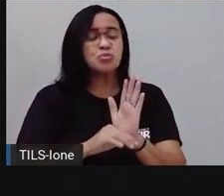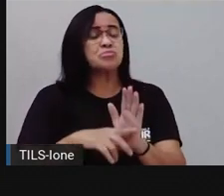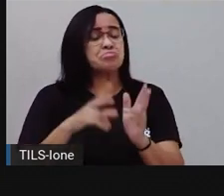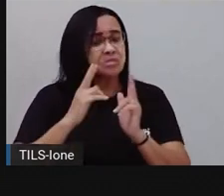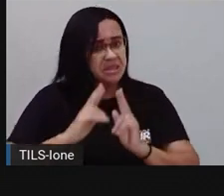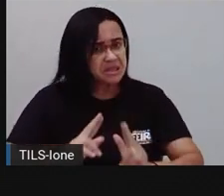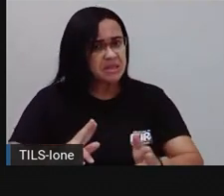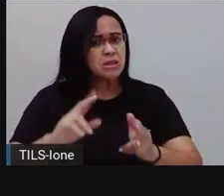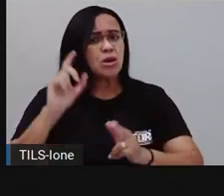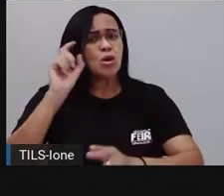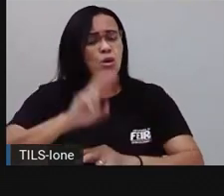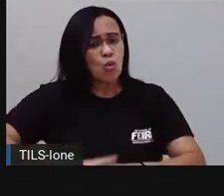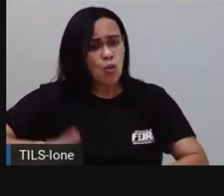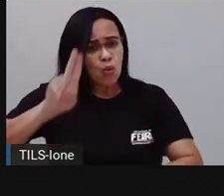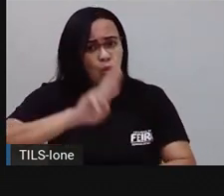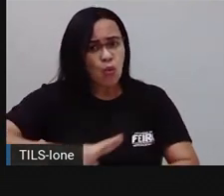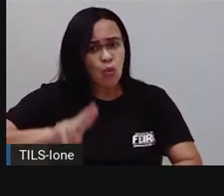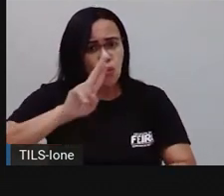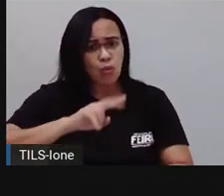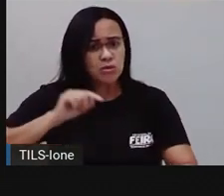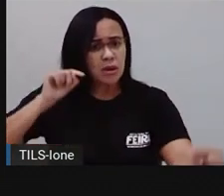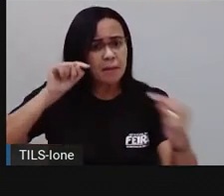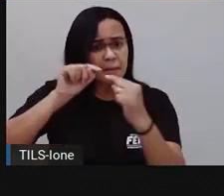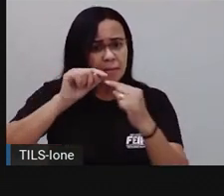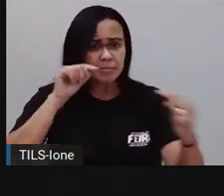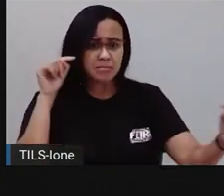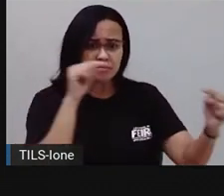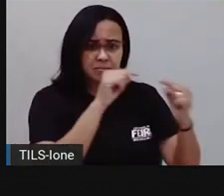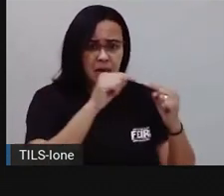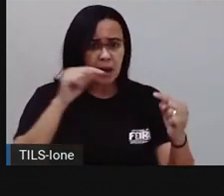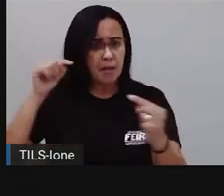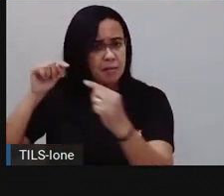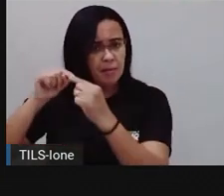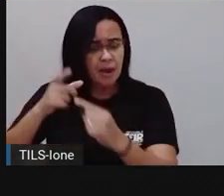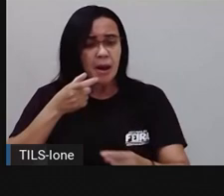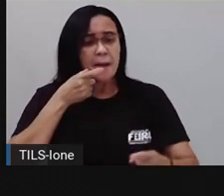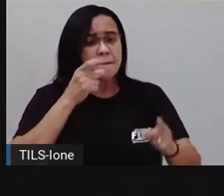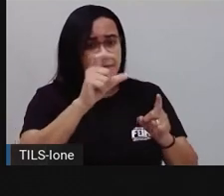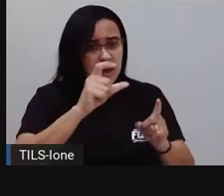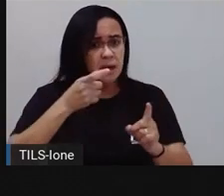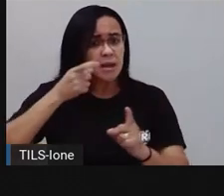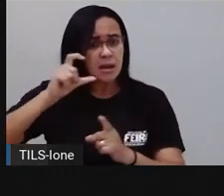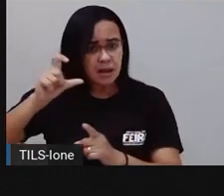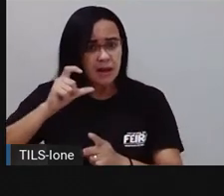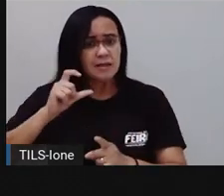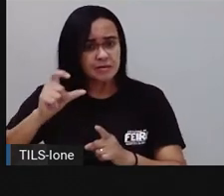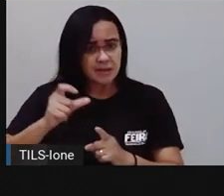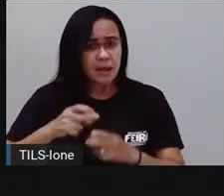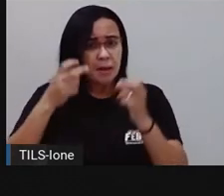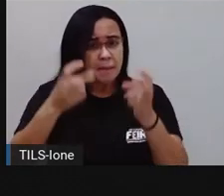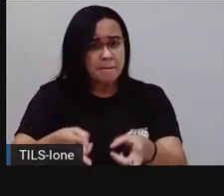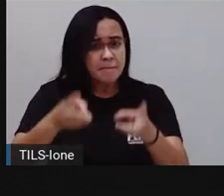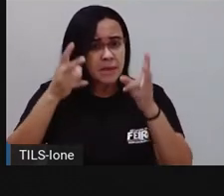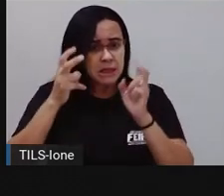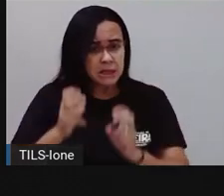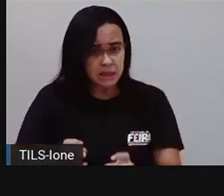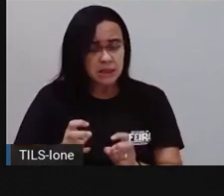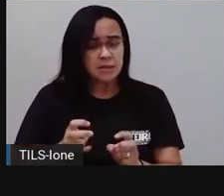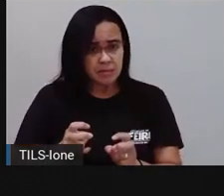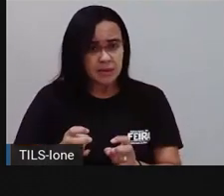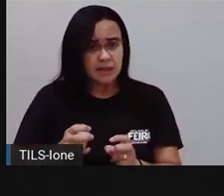sonoridade, né? Pra dar uma, uma, uma sonoridade, o que ele tá falando daqueles